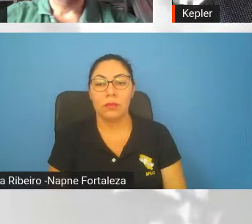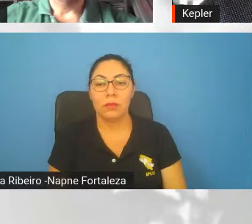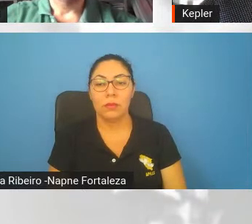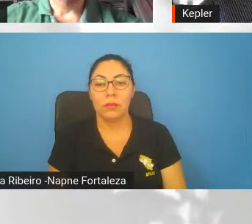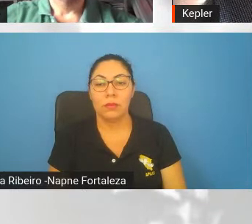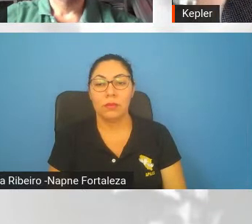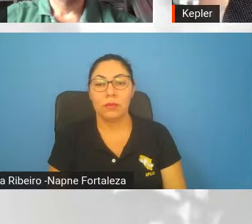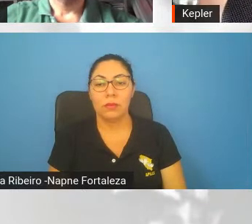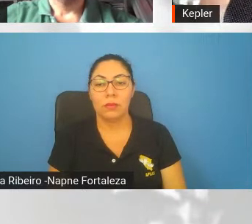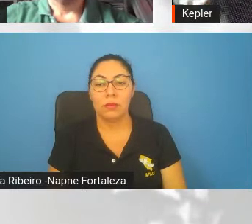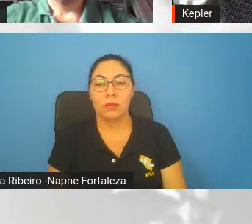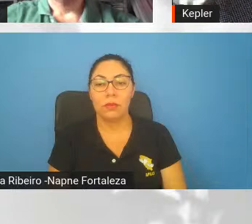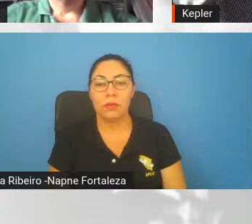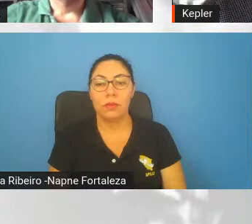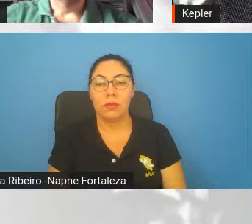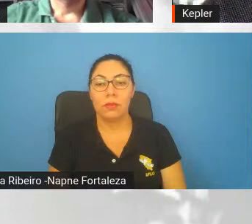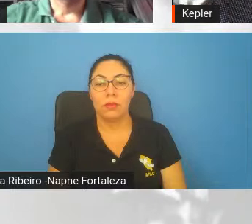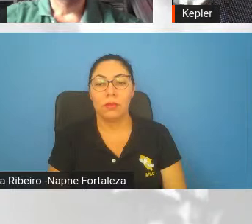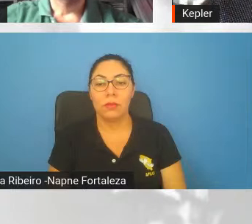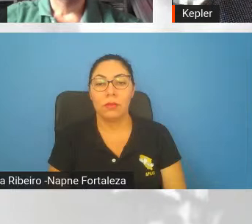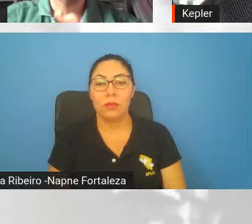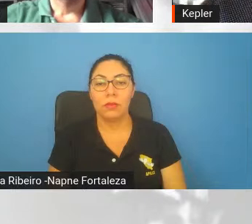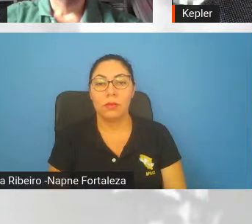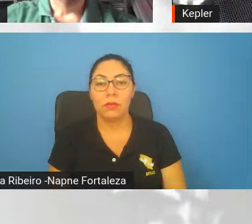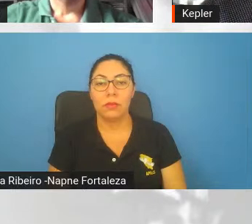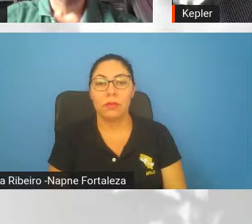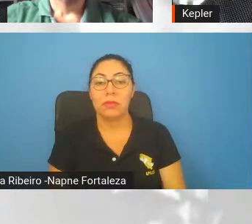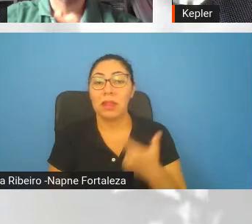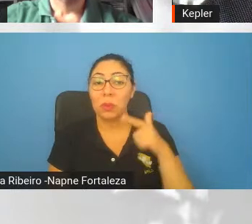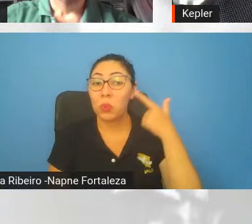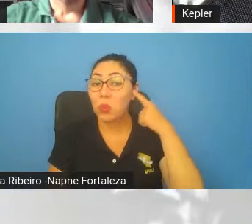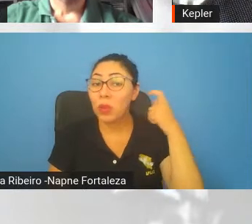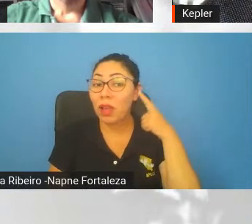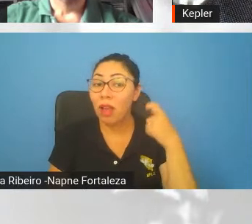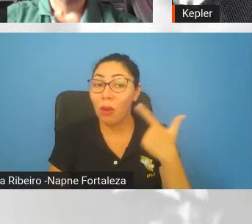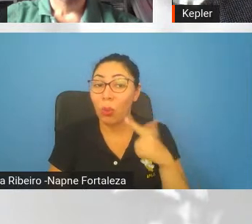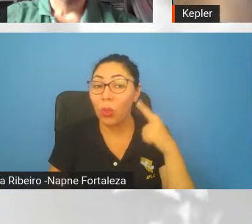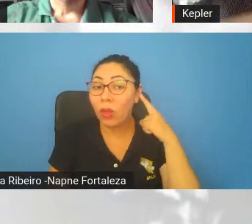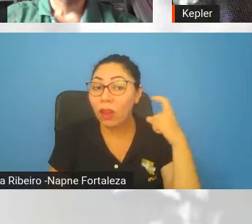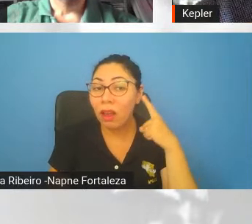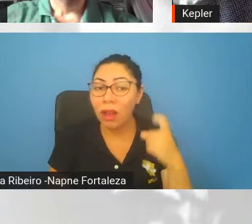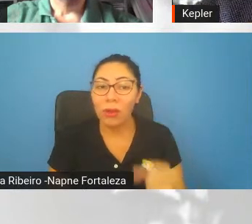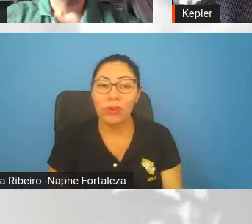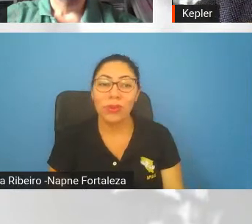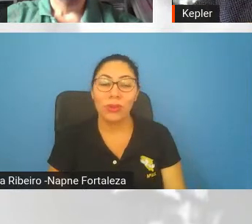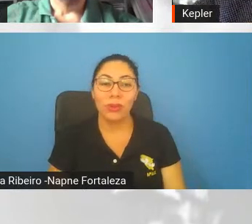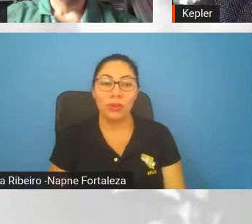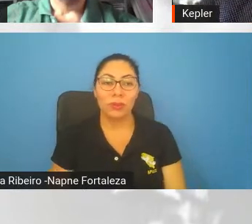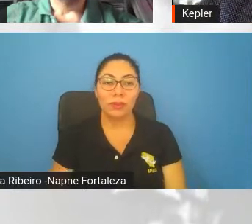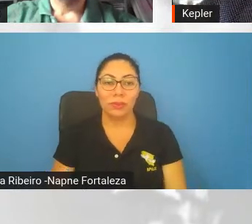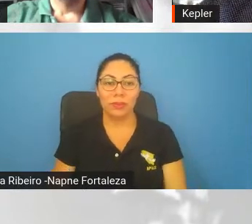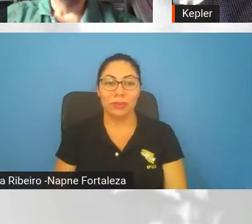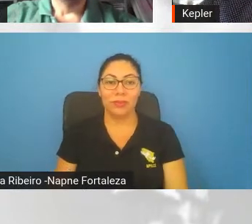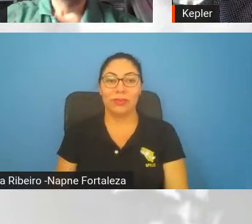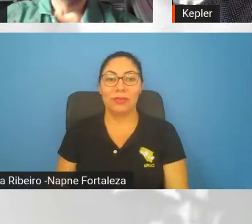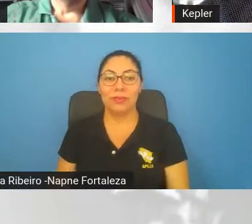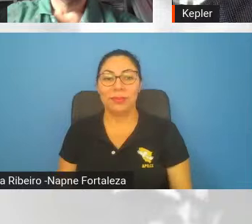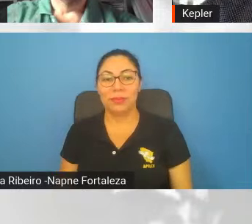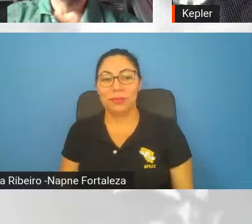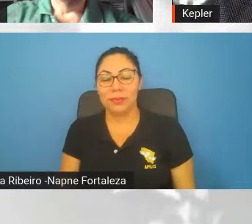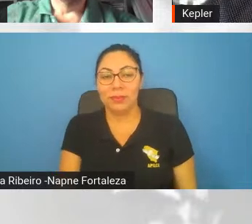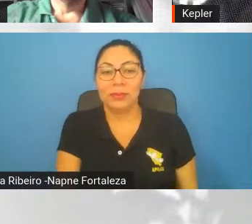Está sem áudio. É porque não foi eu que controlo, alguém que me amude. Está legal.